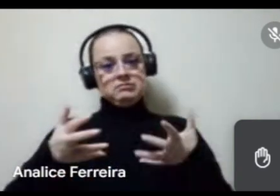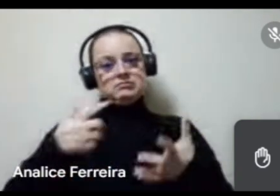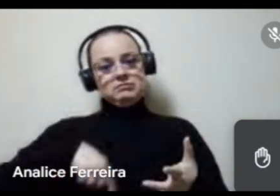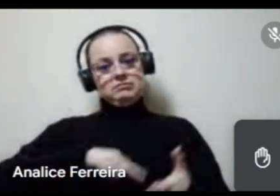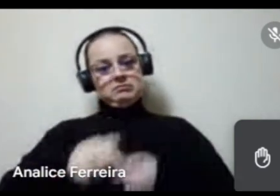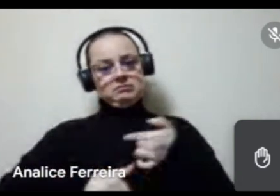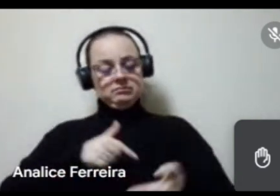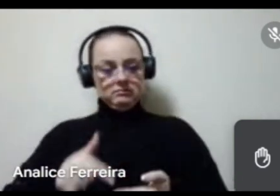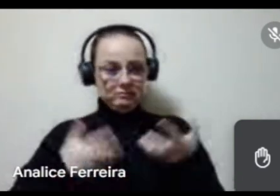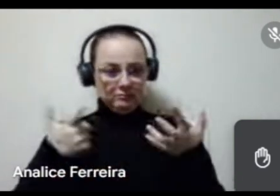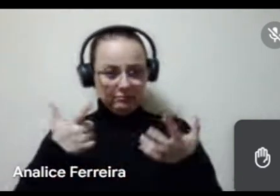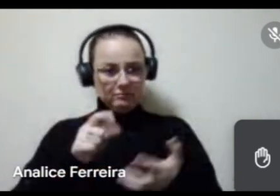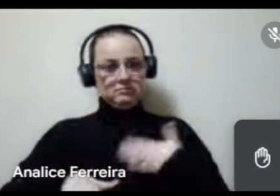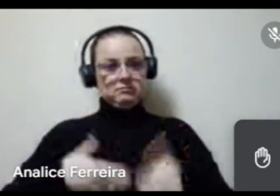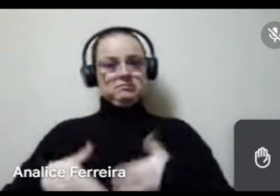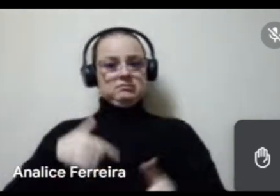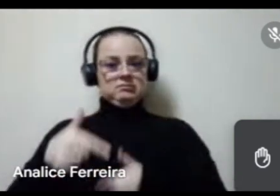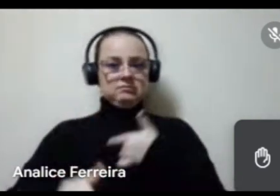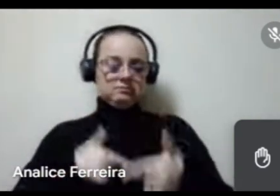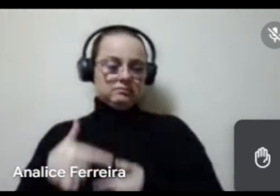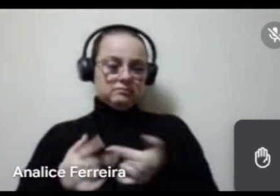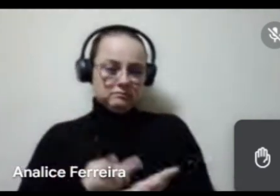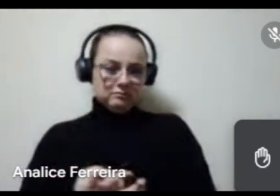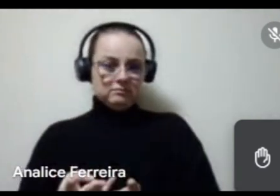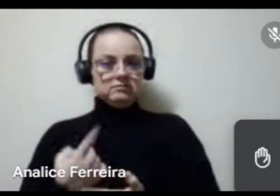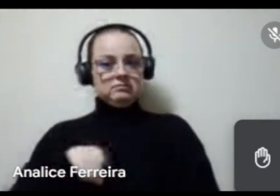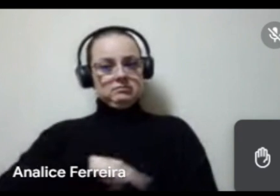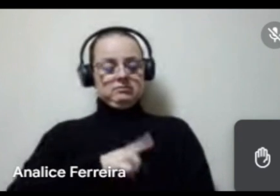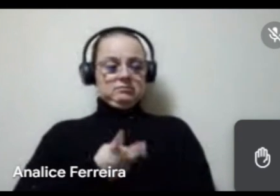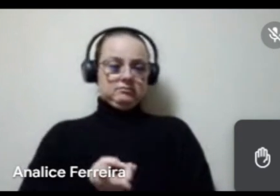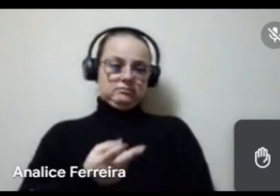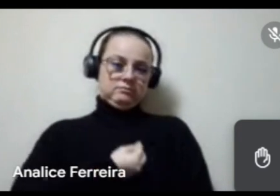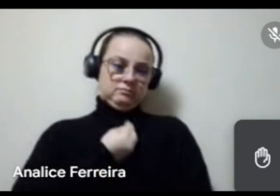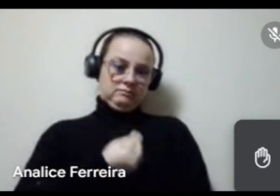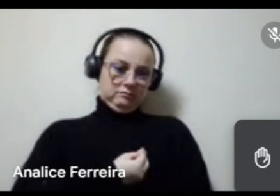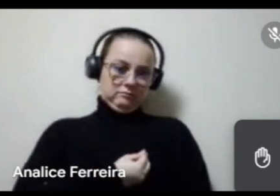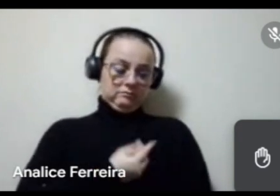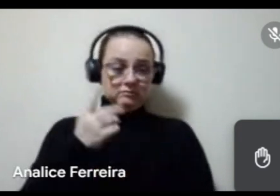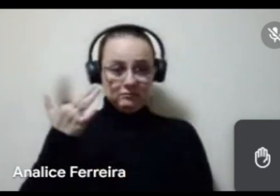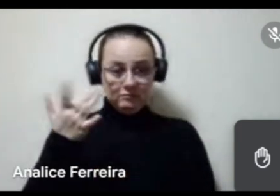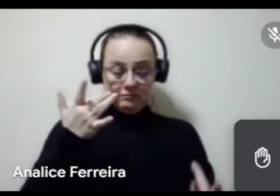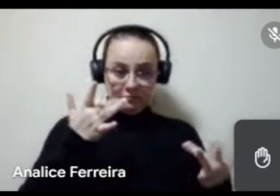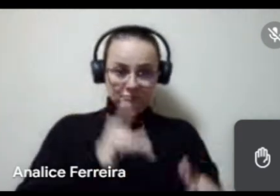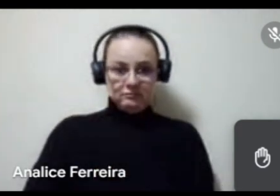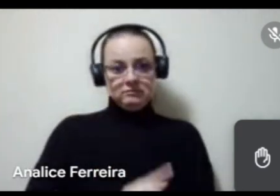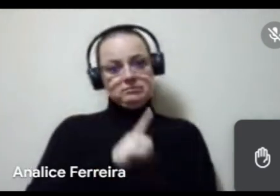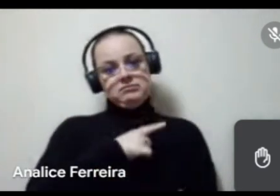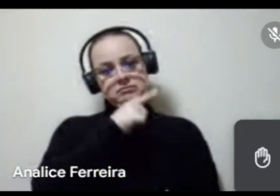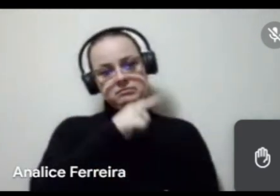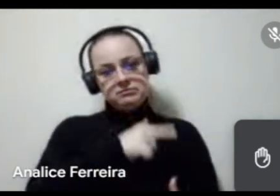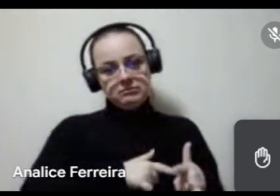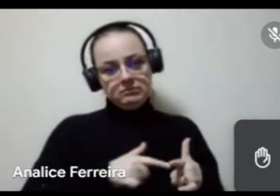permitam que a gente desenvolva um trabalho frequente, que a gente sobreviva. E que o restante disso seja dividido para